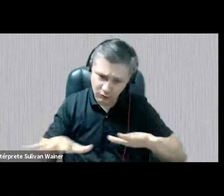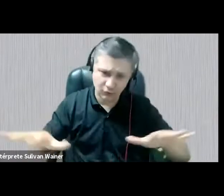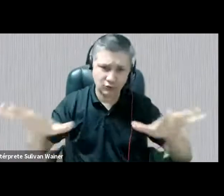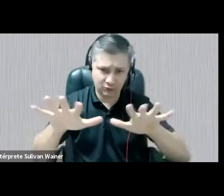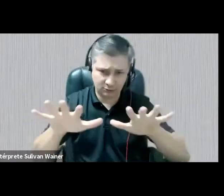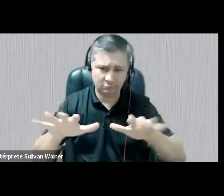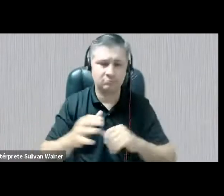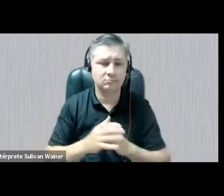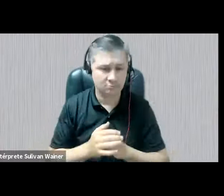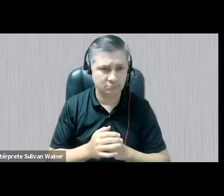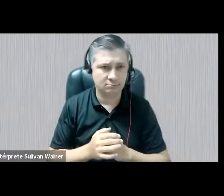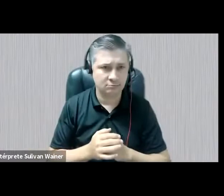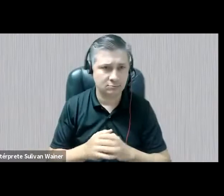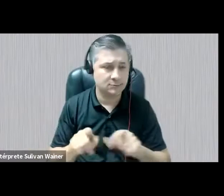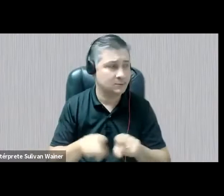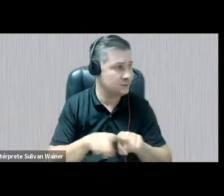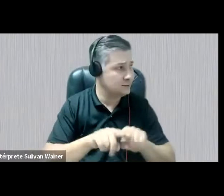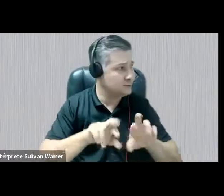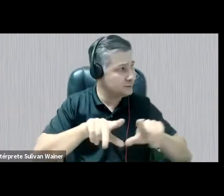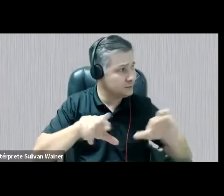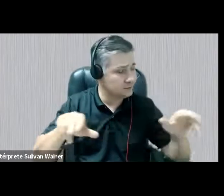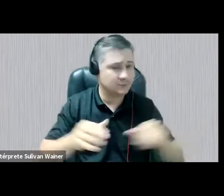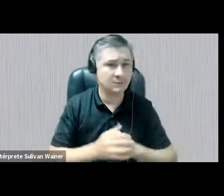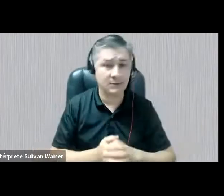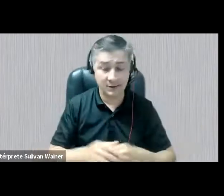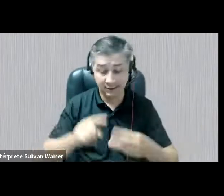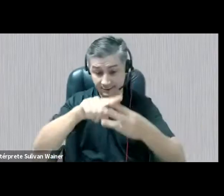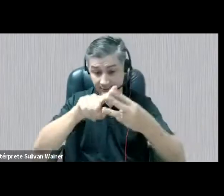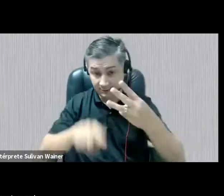adolescência. A gente vai abordar esses três aspectos.